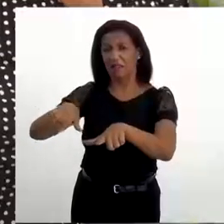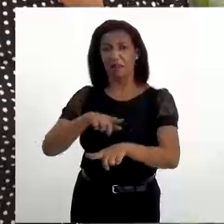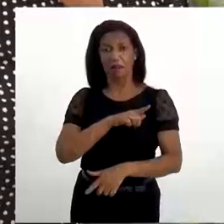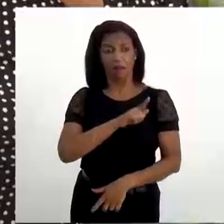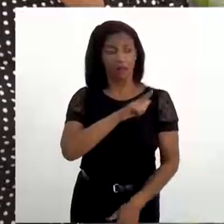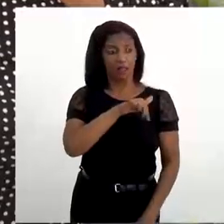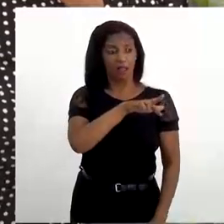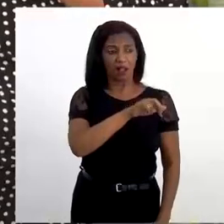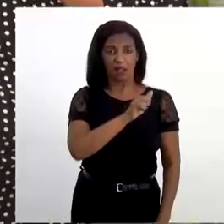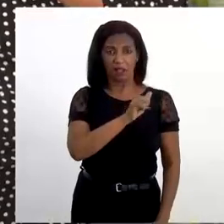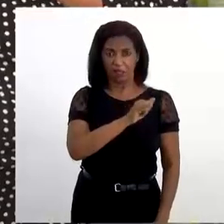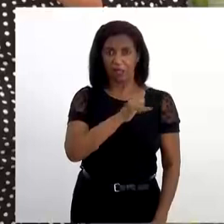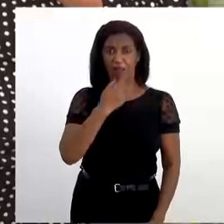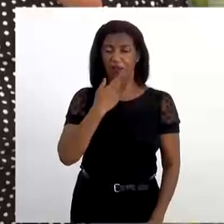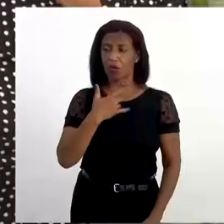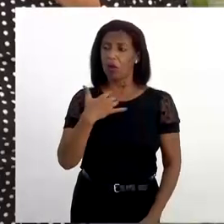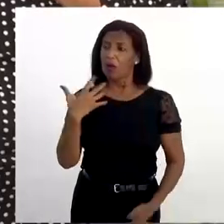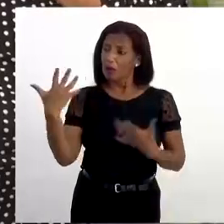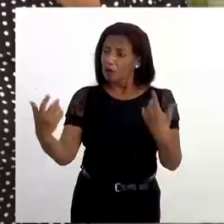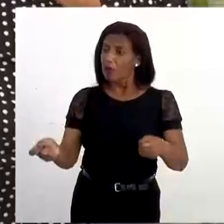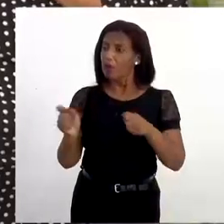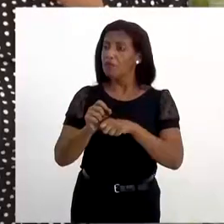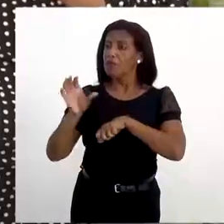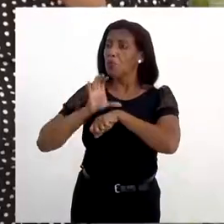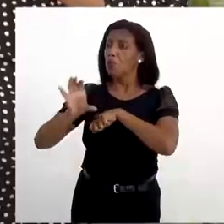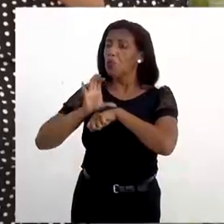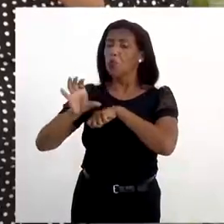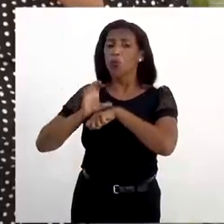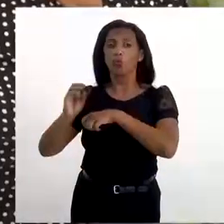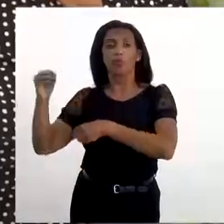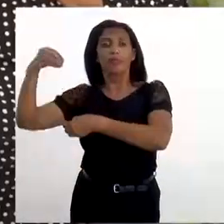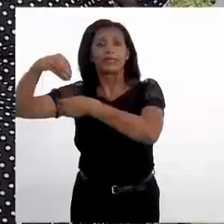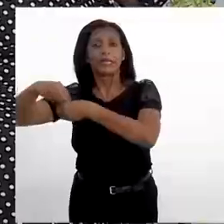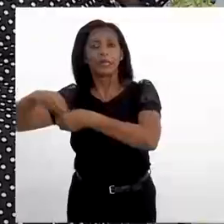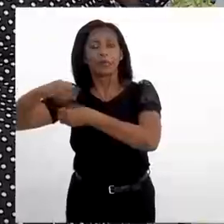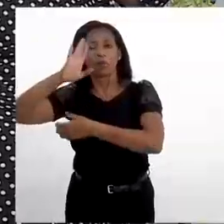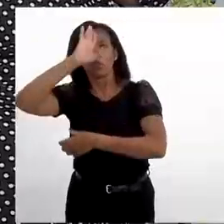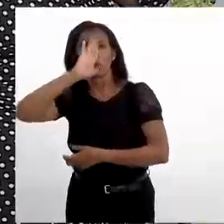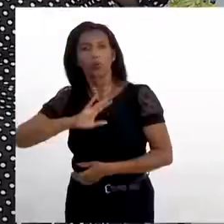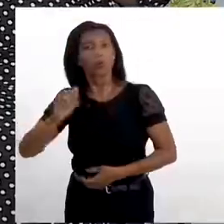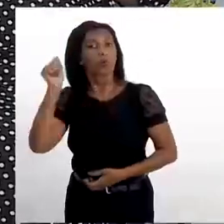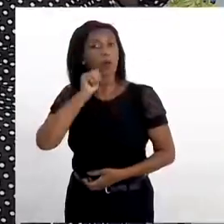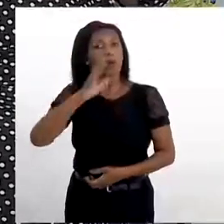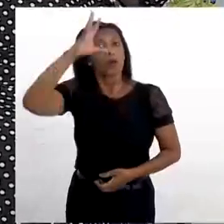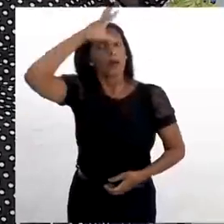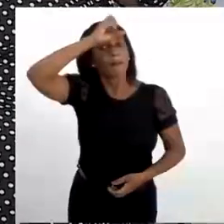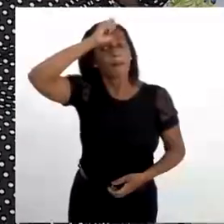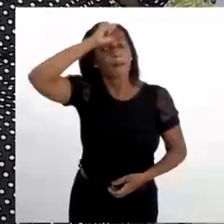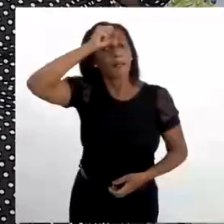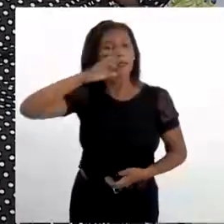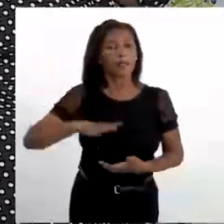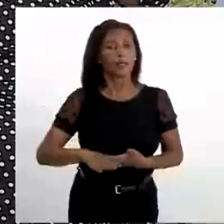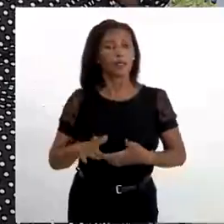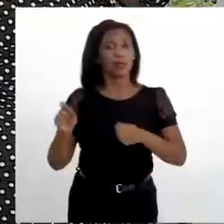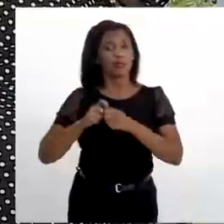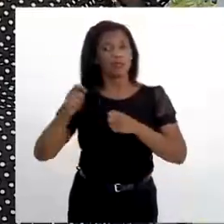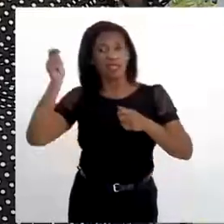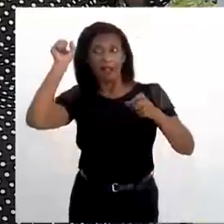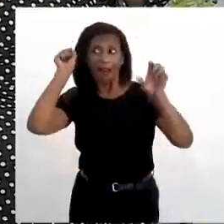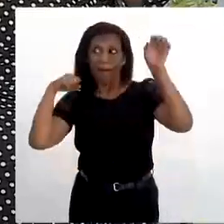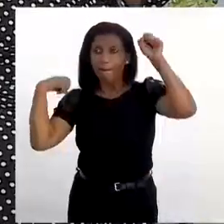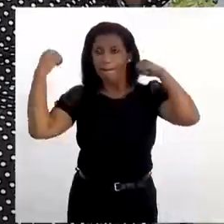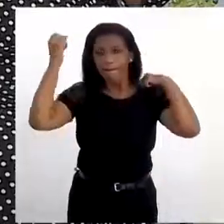imediatamente a Leni se ofereceu a criar um curso gratuito dentro da Vila Mimosa pra que as mulheres aprendessem